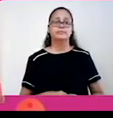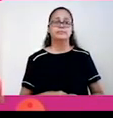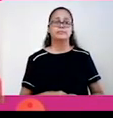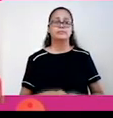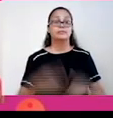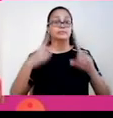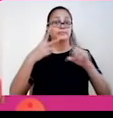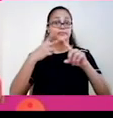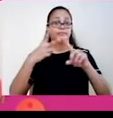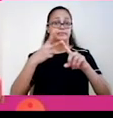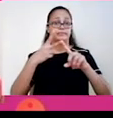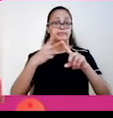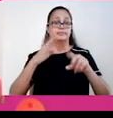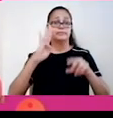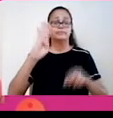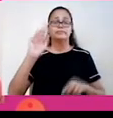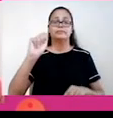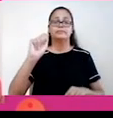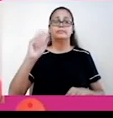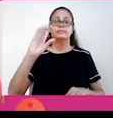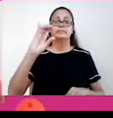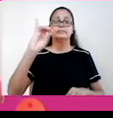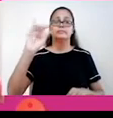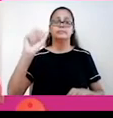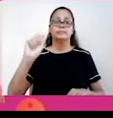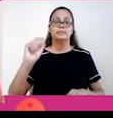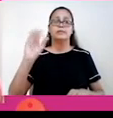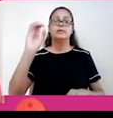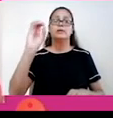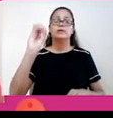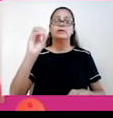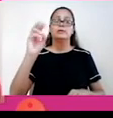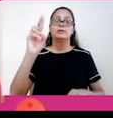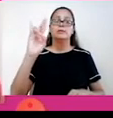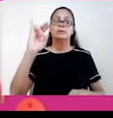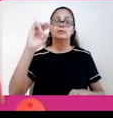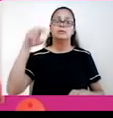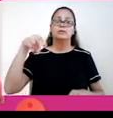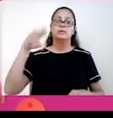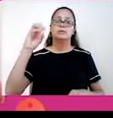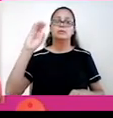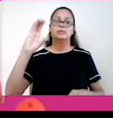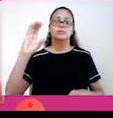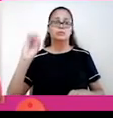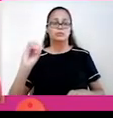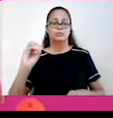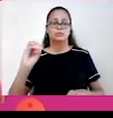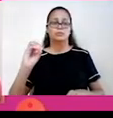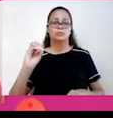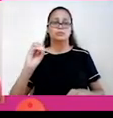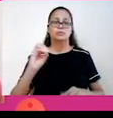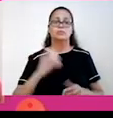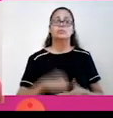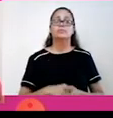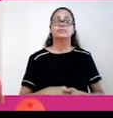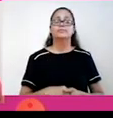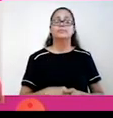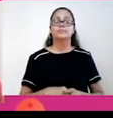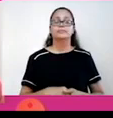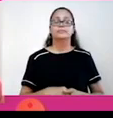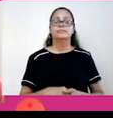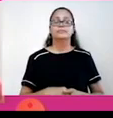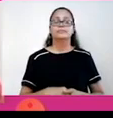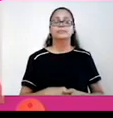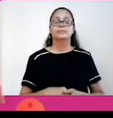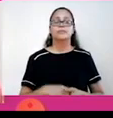A outra bacia, a bacia de Orinoco, o rio principal é Rio Orinoco, ela tem nascentes na fronteira entre o Brasil e a